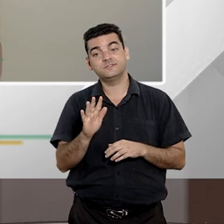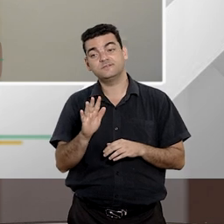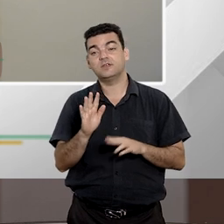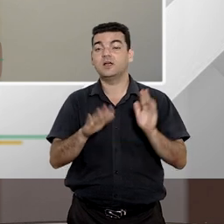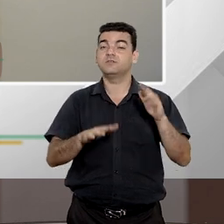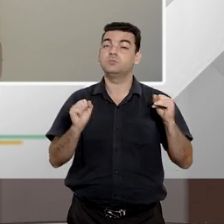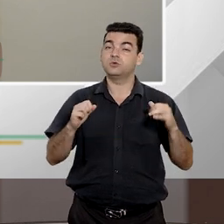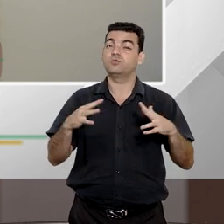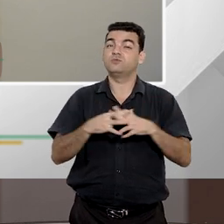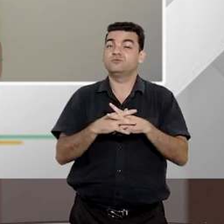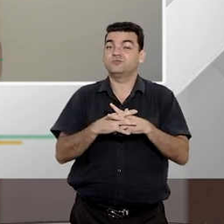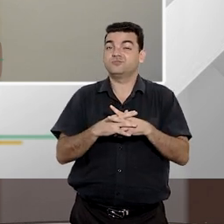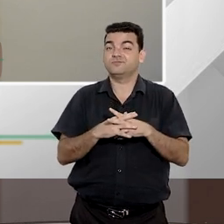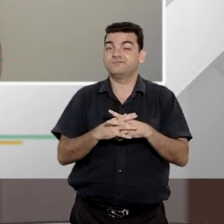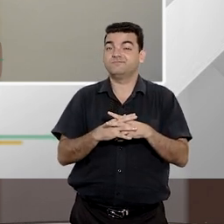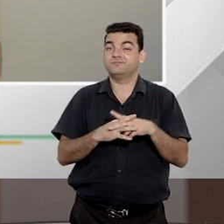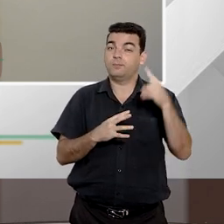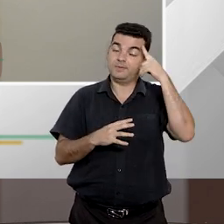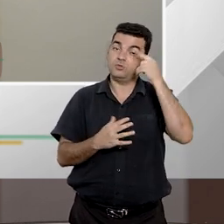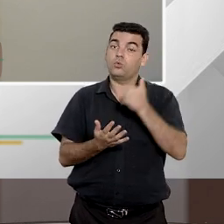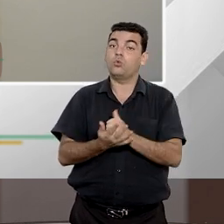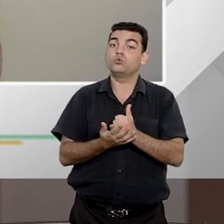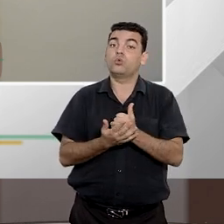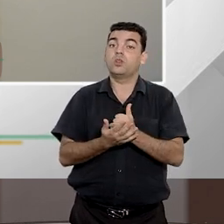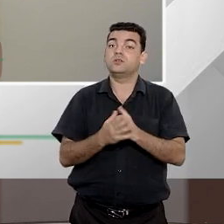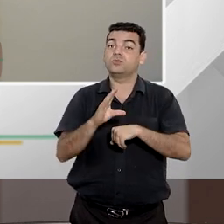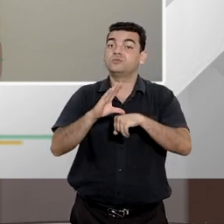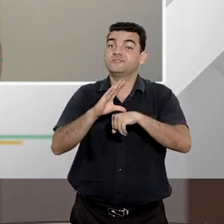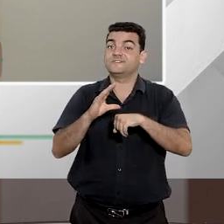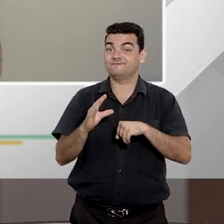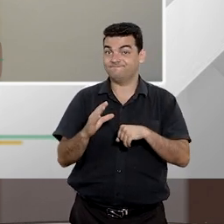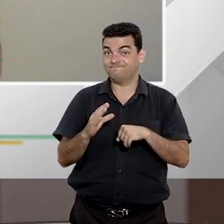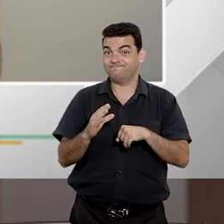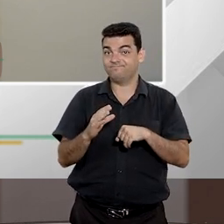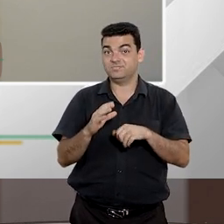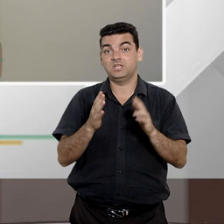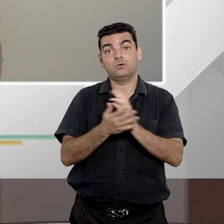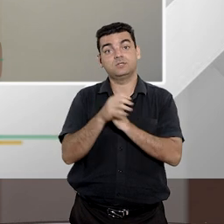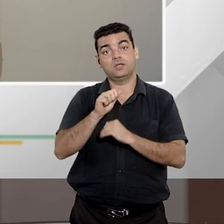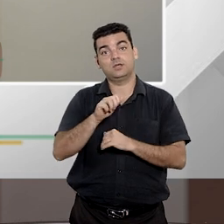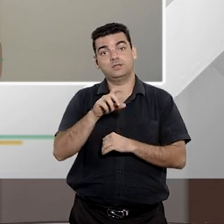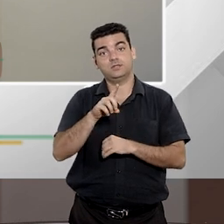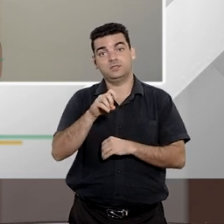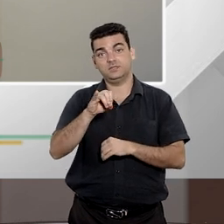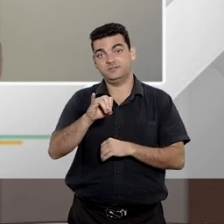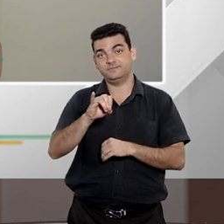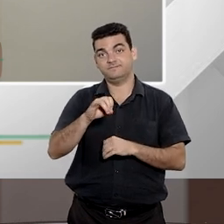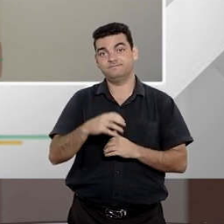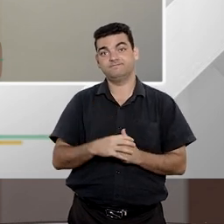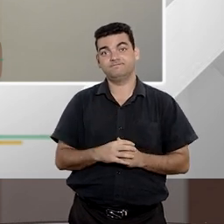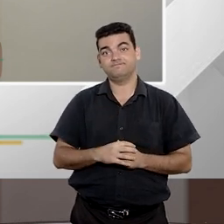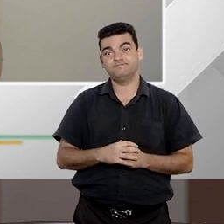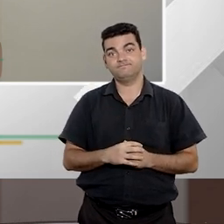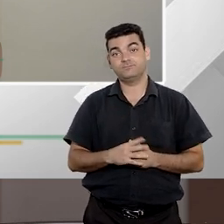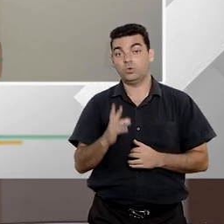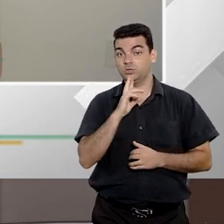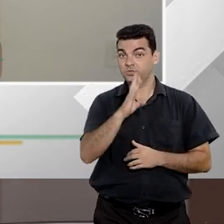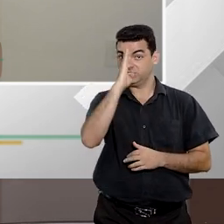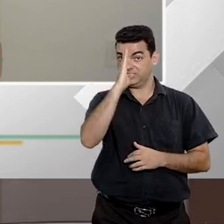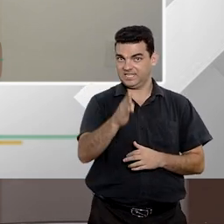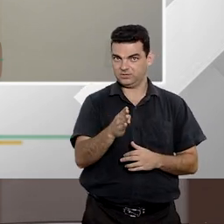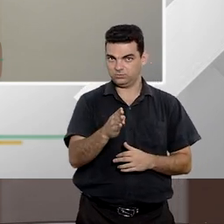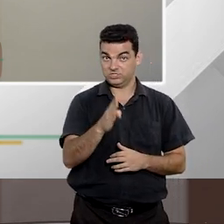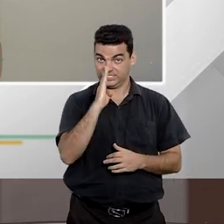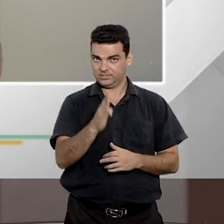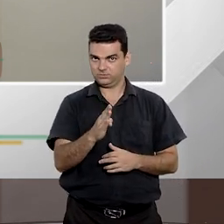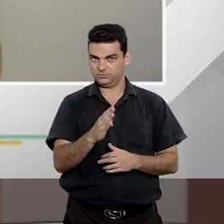confundir um pouco quando a gente fala de controle concentrado de constitucionalidade principalmente de ADI então respondendo diretamente a